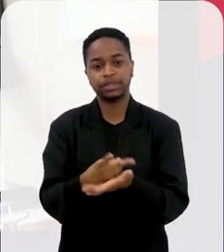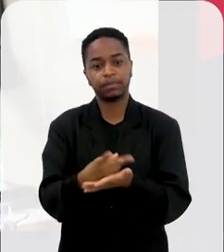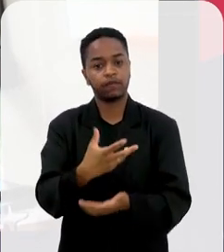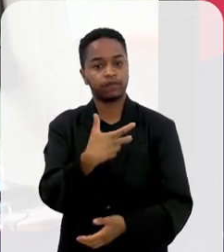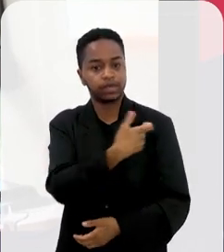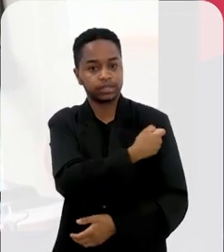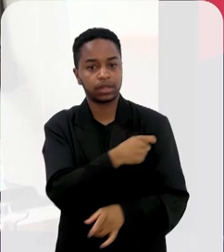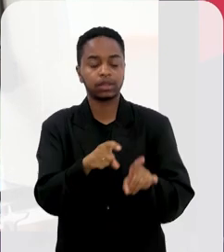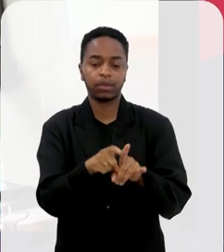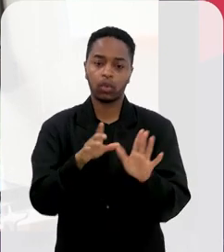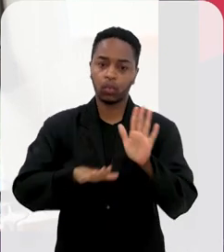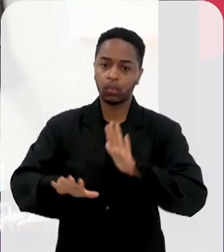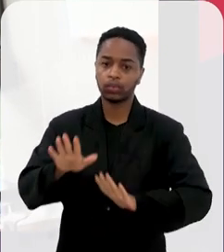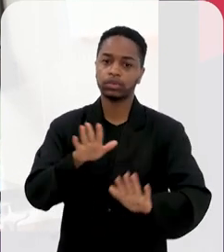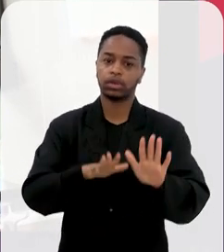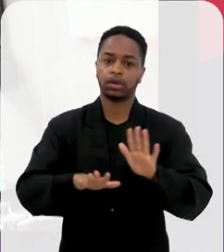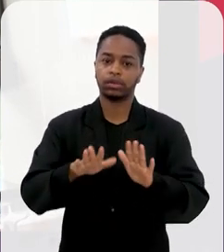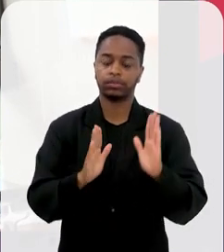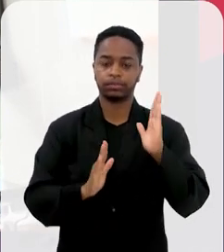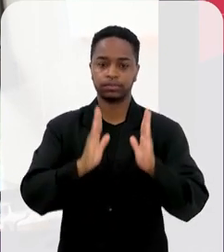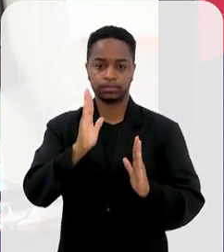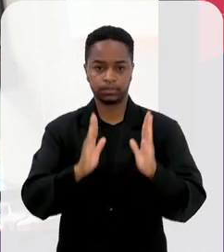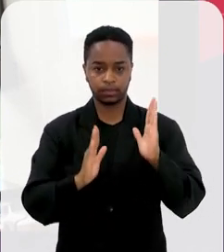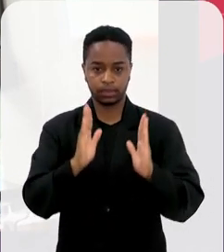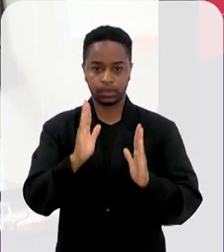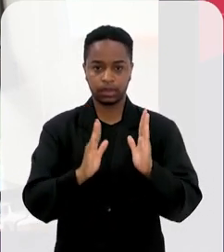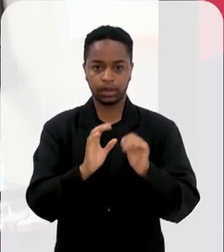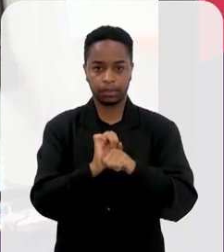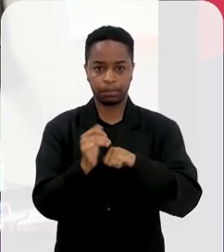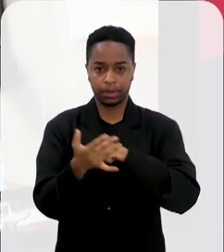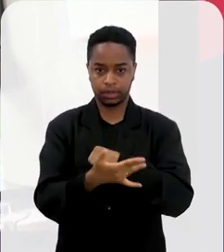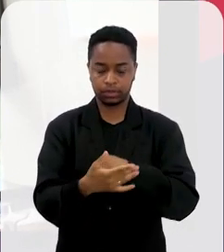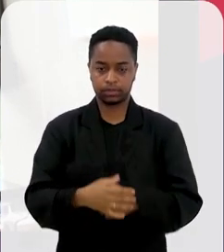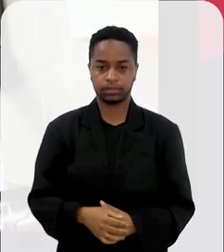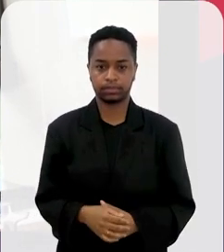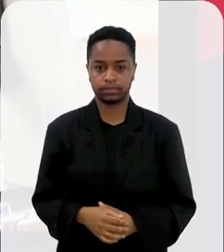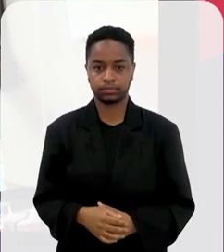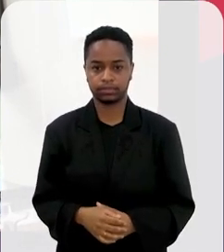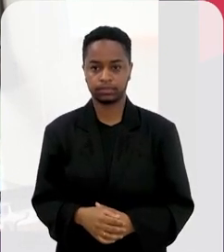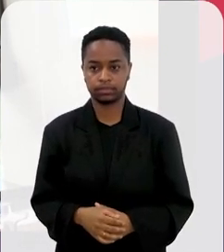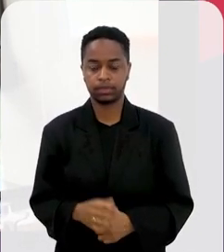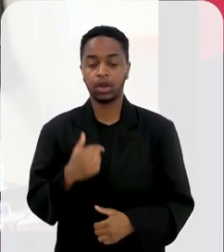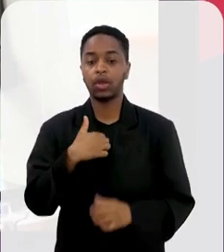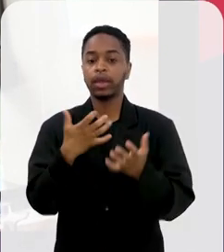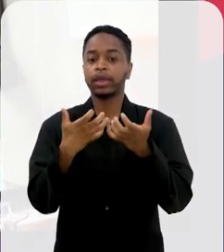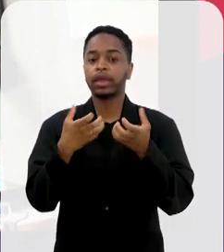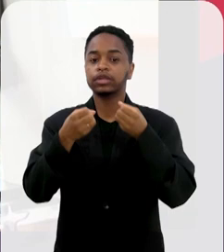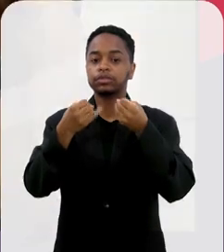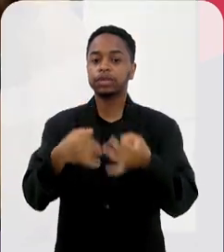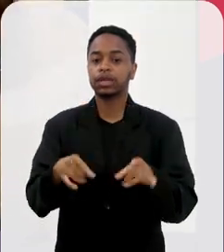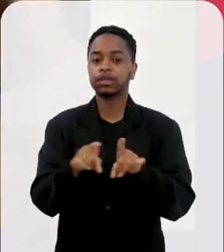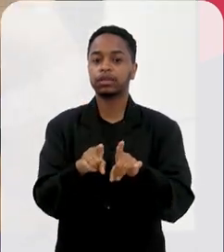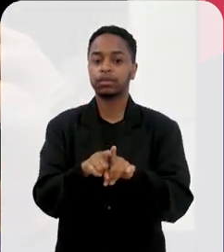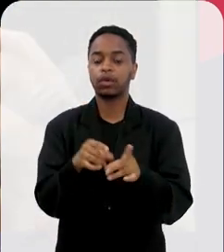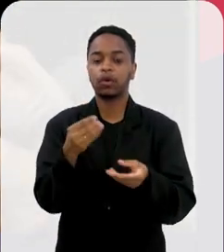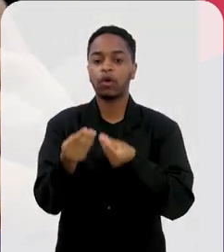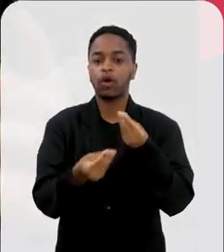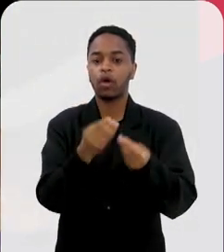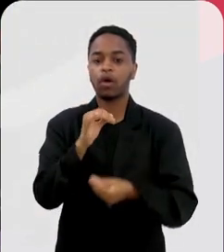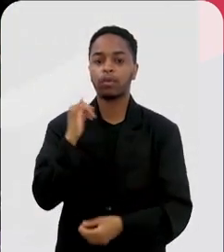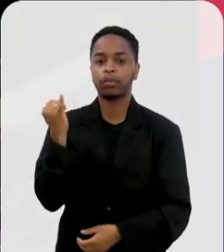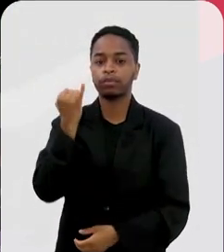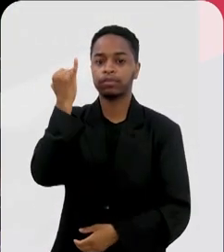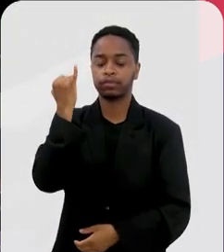vacinar e tomar os cuidados todos necessários nessas épocas de pandemia ainda. Gostaria de ressaltar só